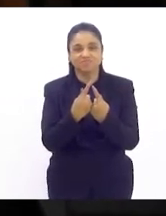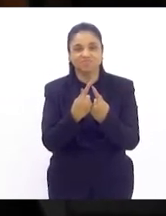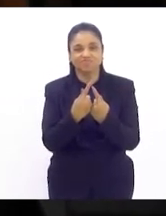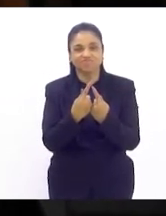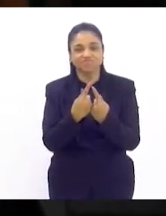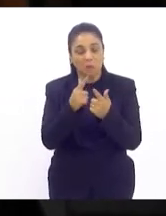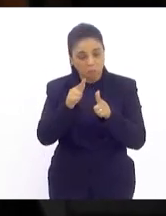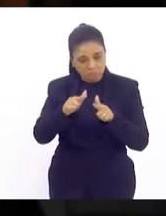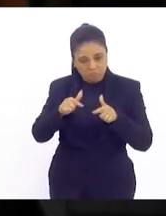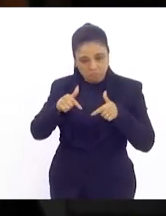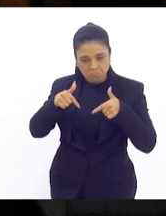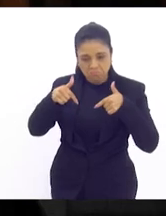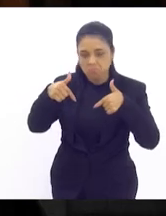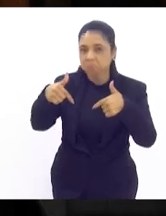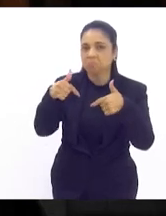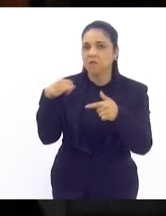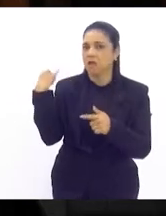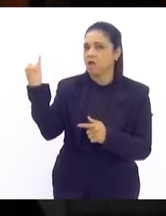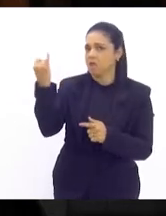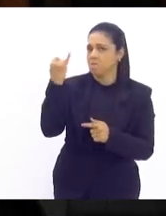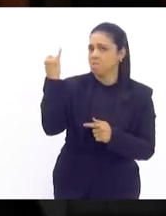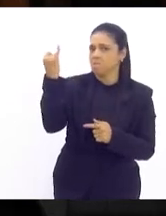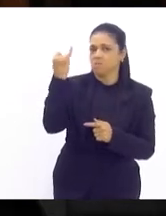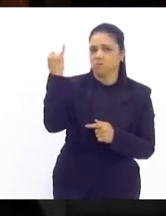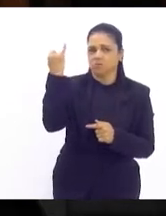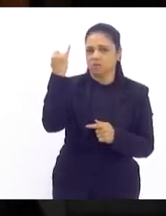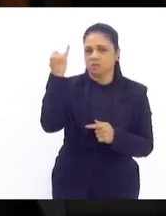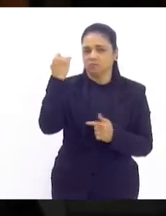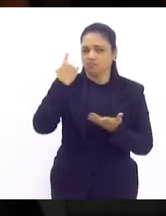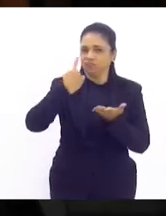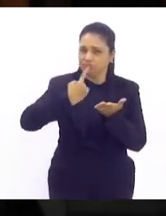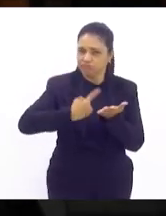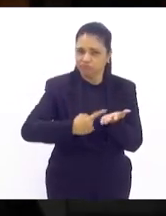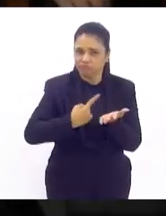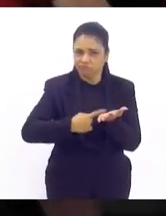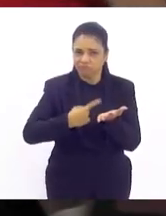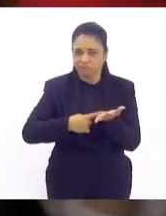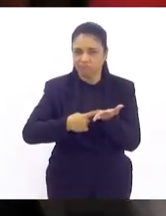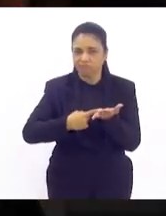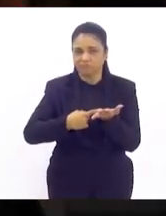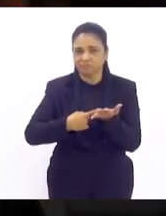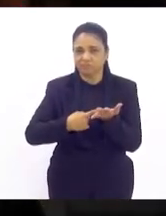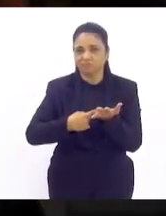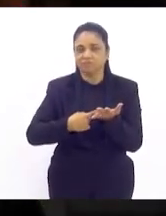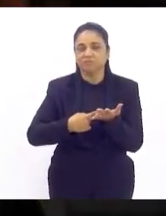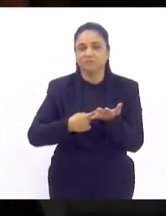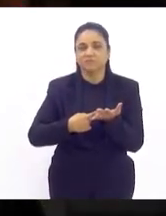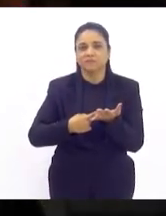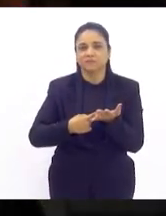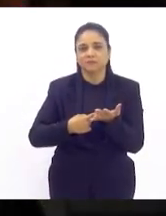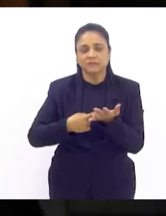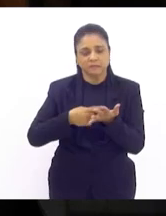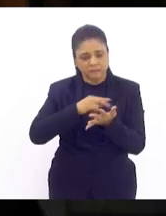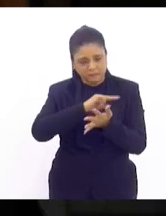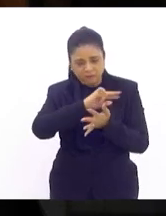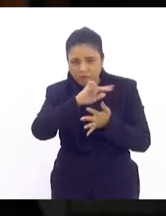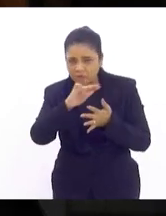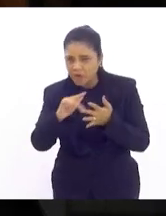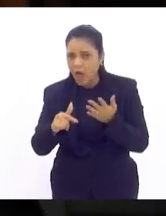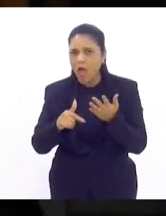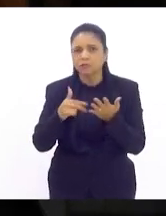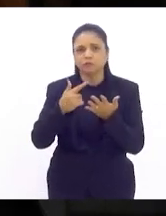função função a cumprir e considero que entre tantas nobres funções